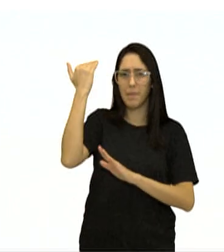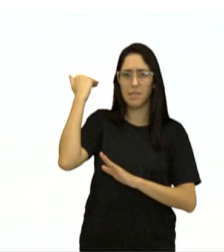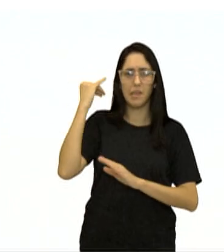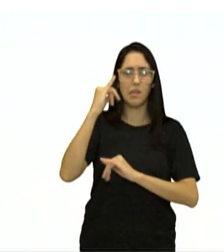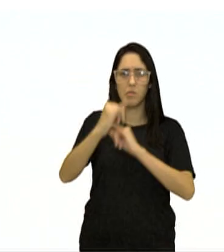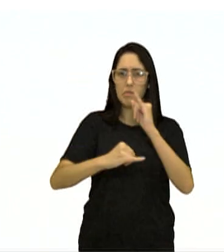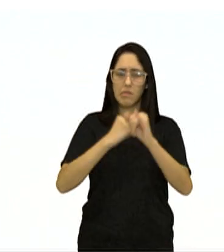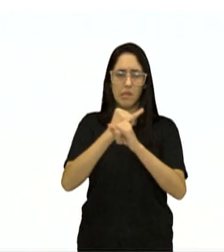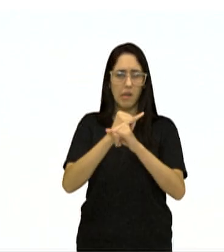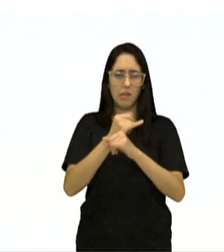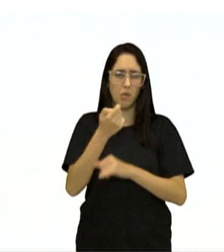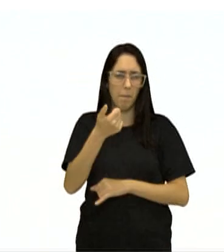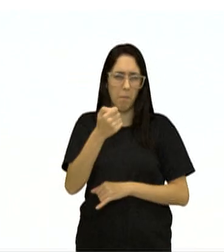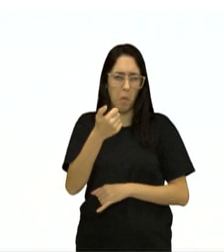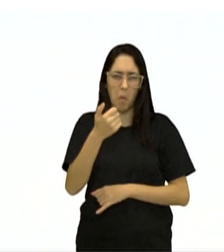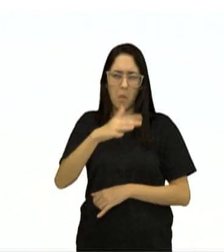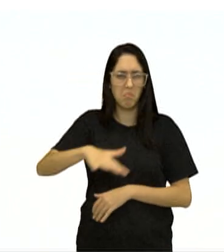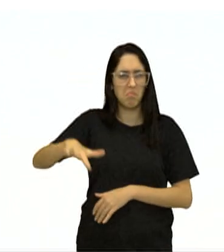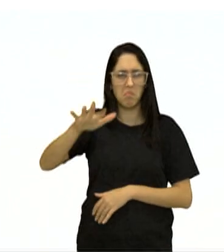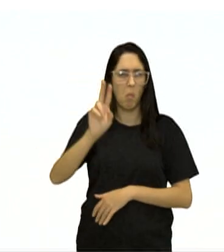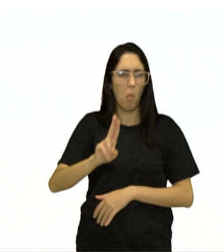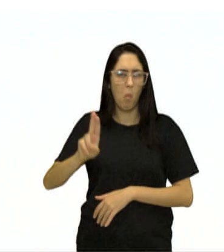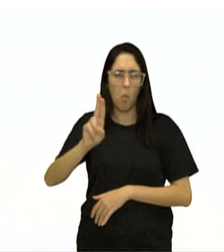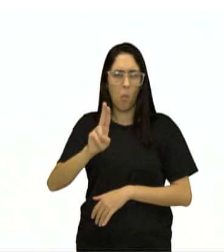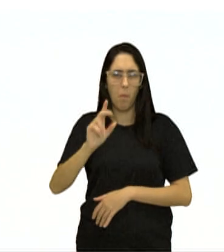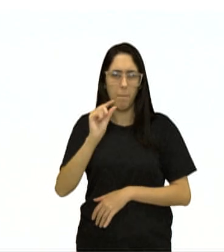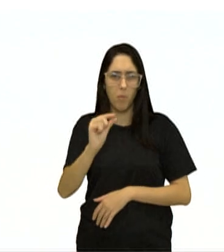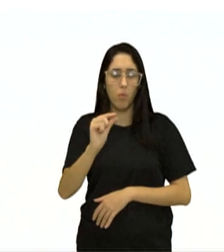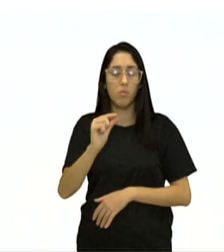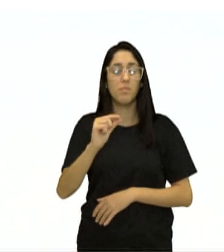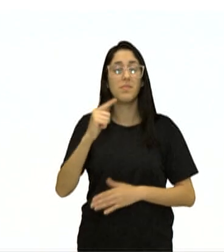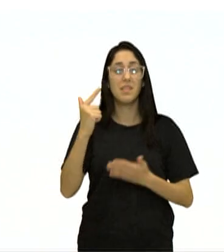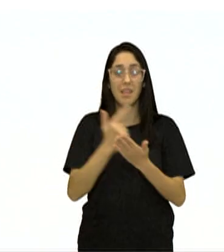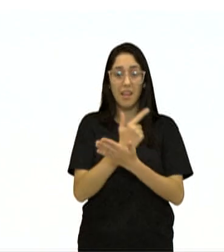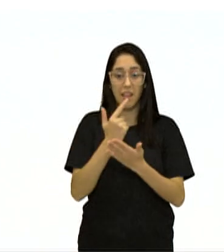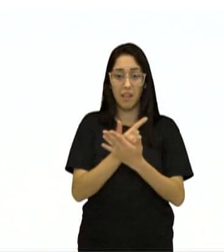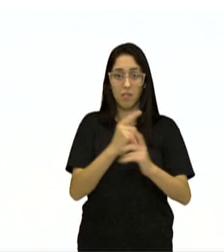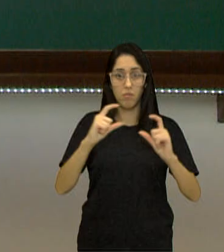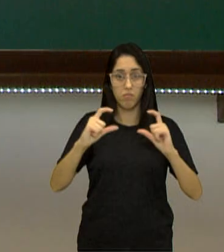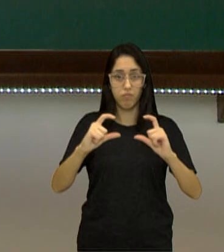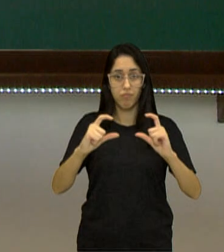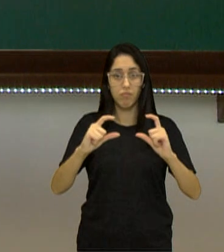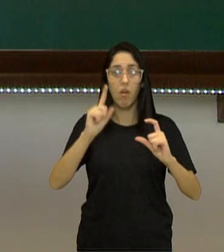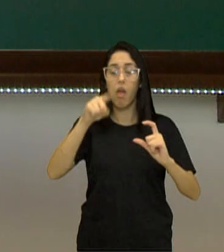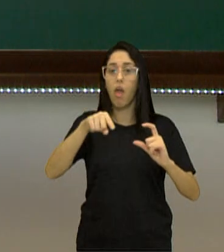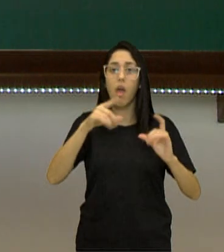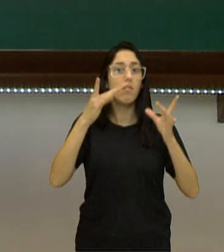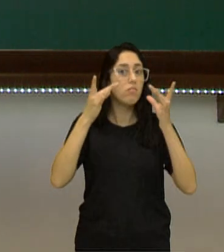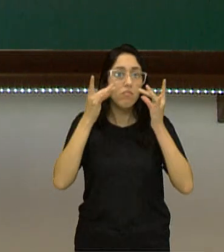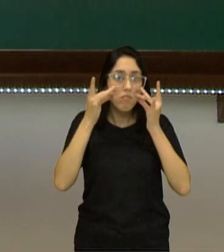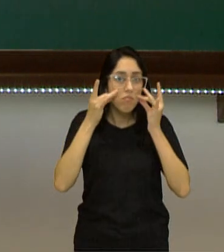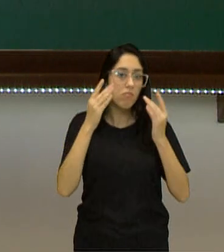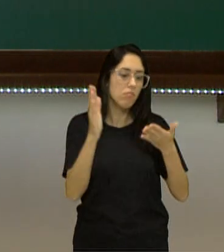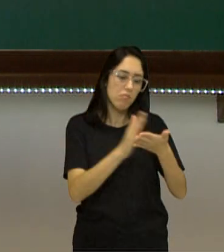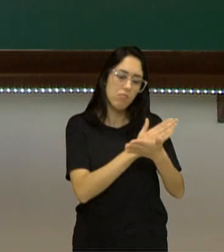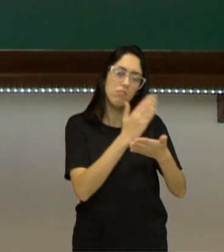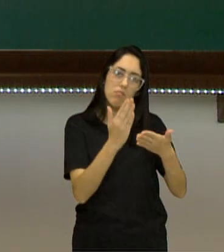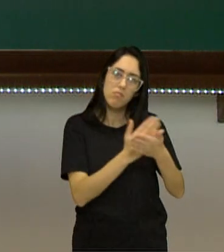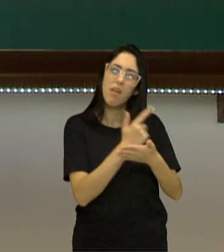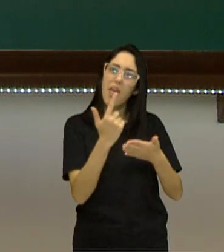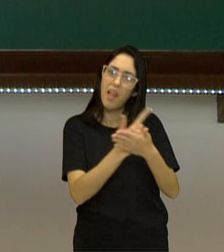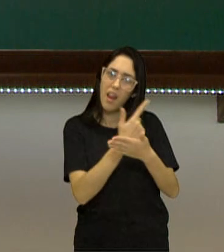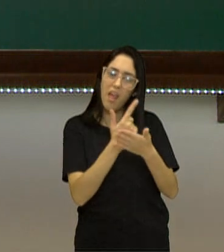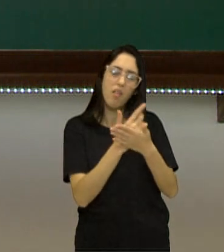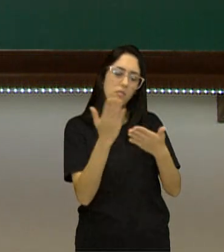da popularização da internet, as enciclopédias, todas elas eram encadernadas, eram físicas, eram livros.